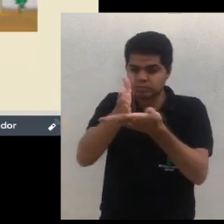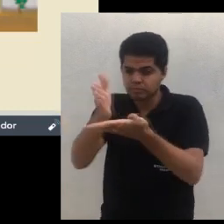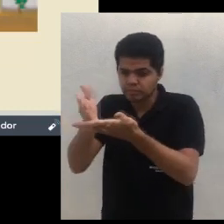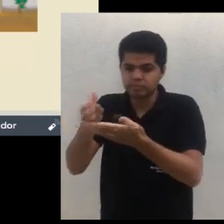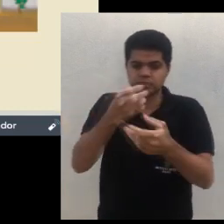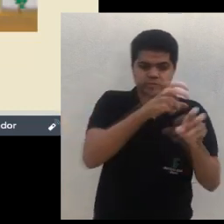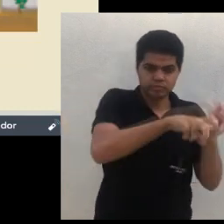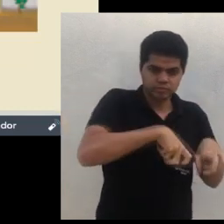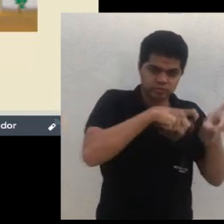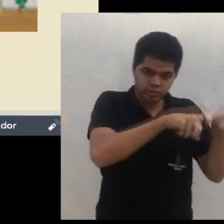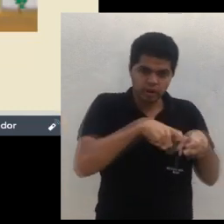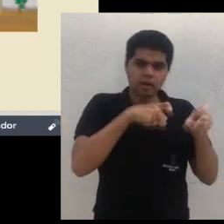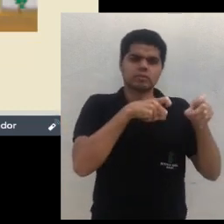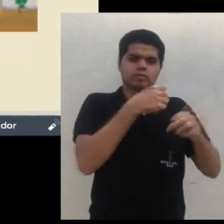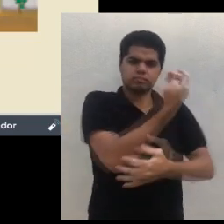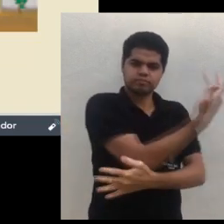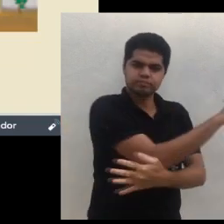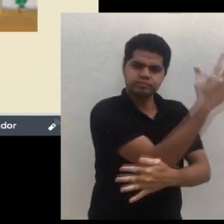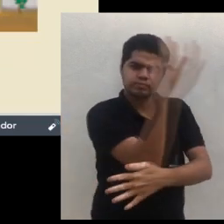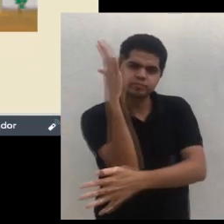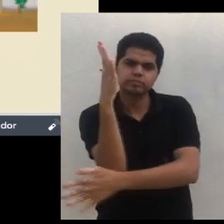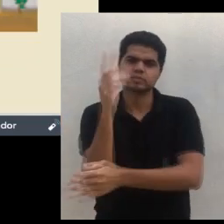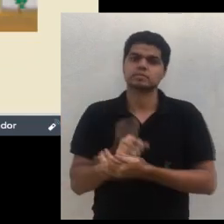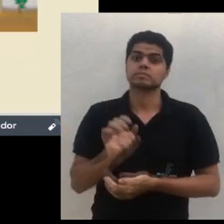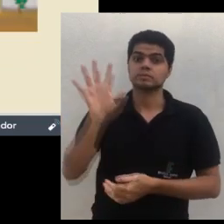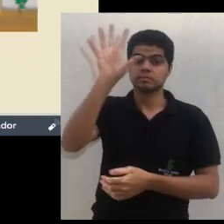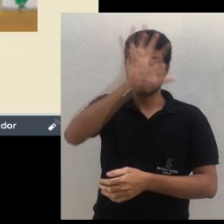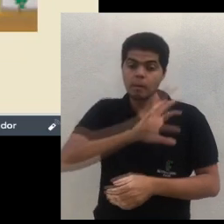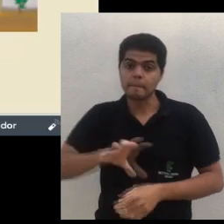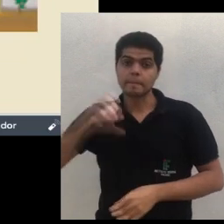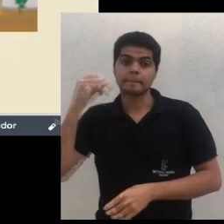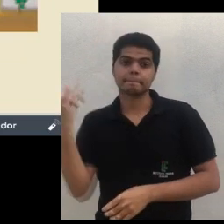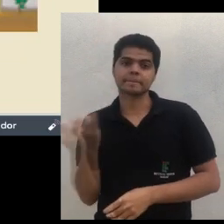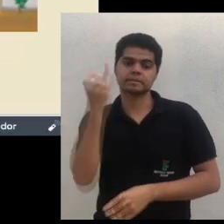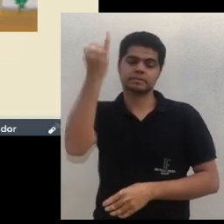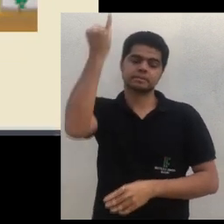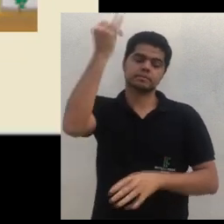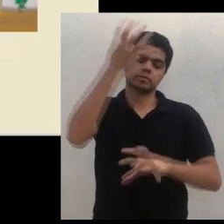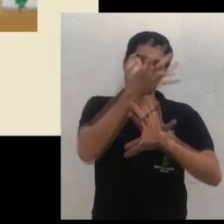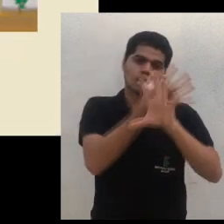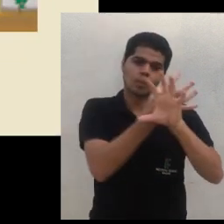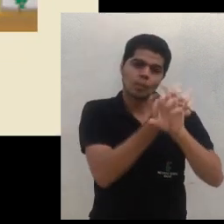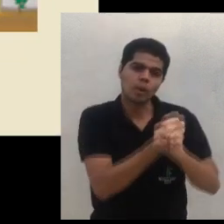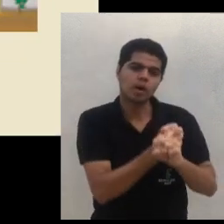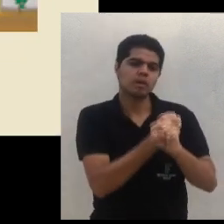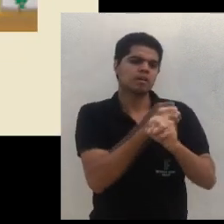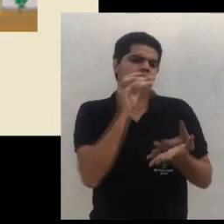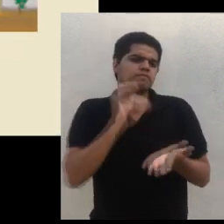tanto a falta de água porque isso aqui cria um microclima que aí diminui